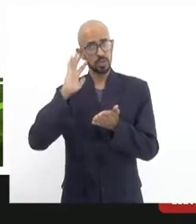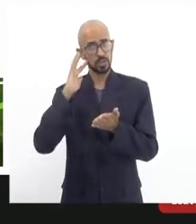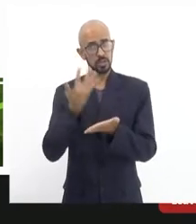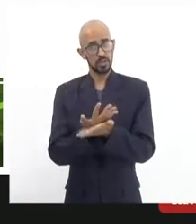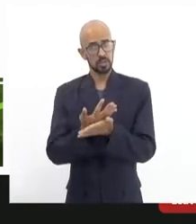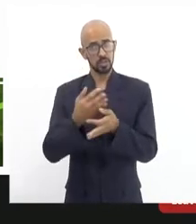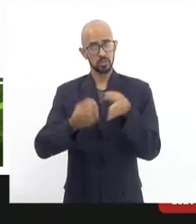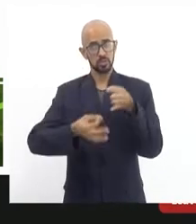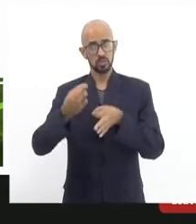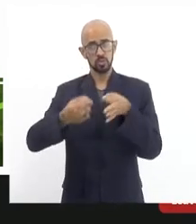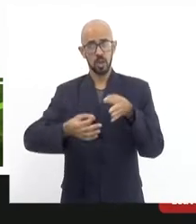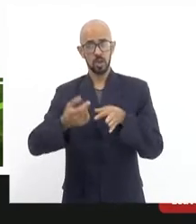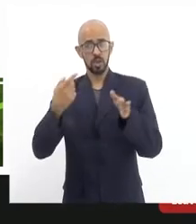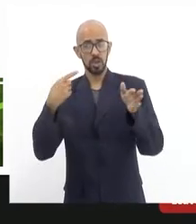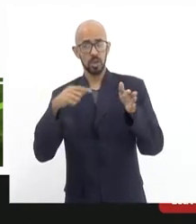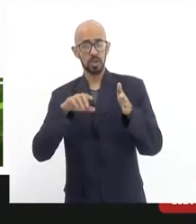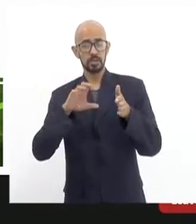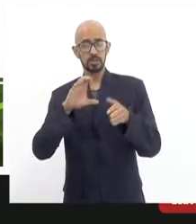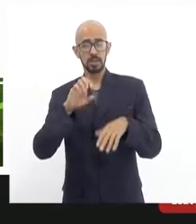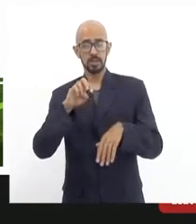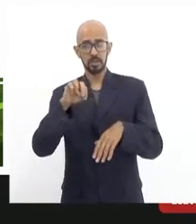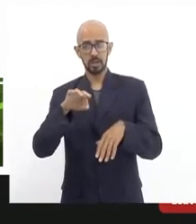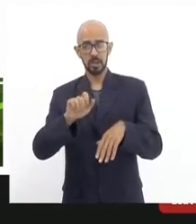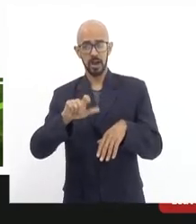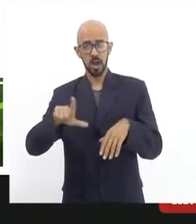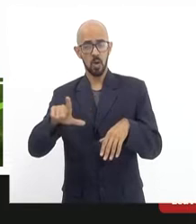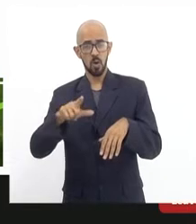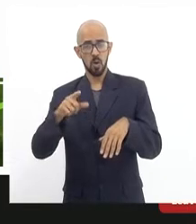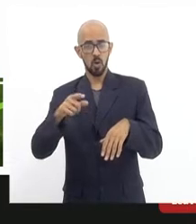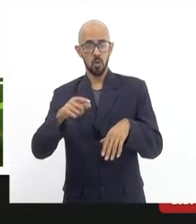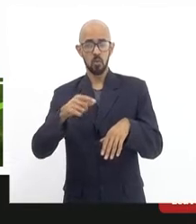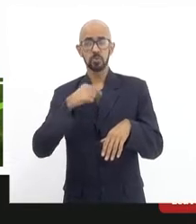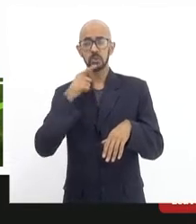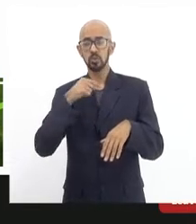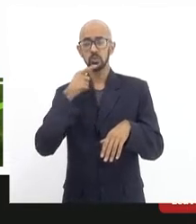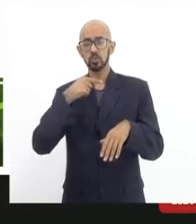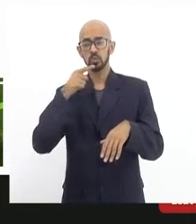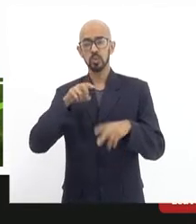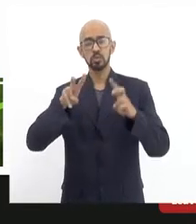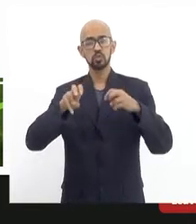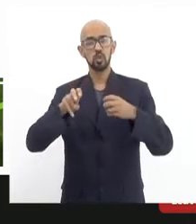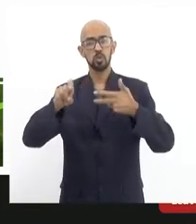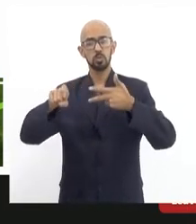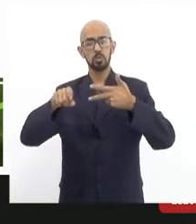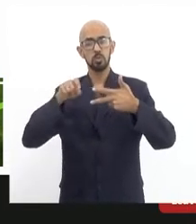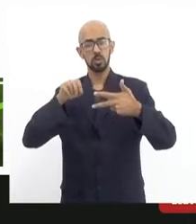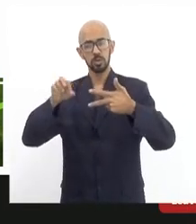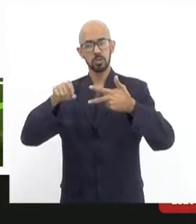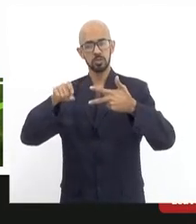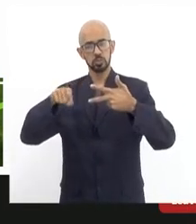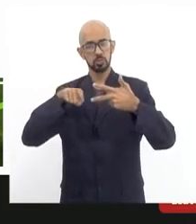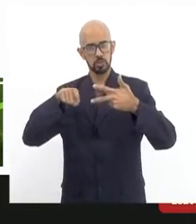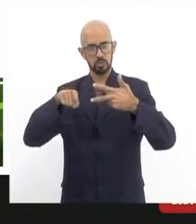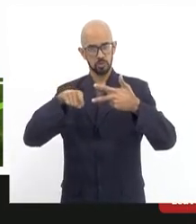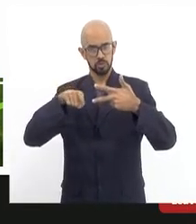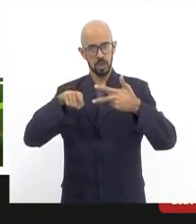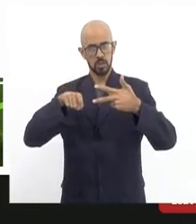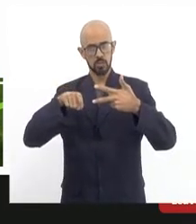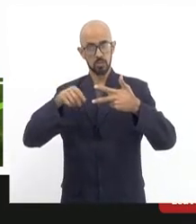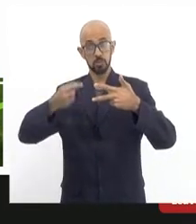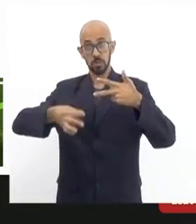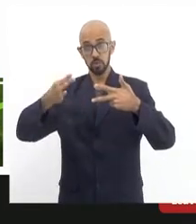que a central e o governo fazem do poder judiciário, e o poder judiciário em vários quadros desses, que eu vou mostrar aqui,